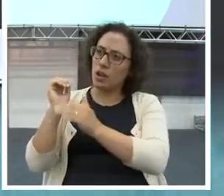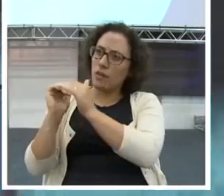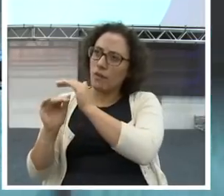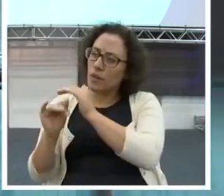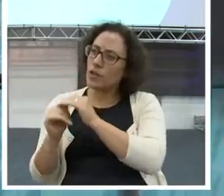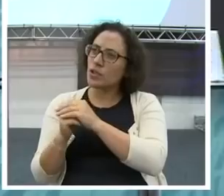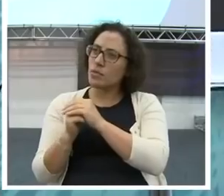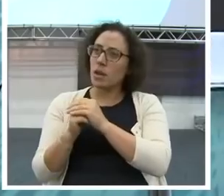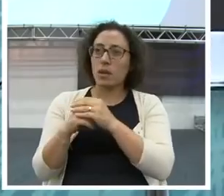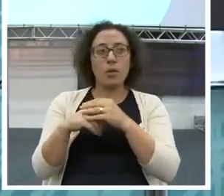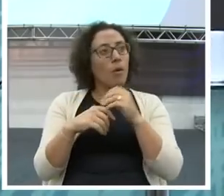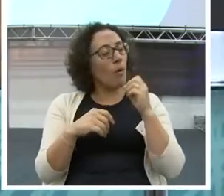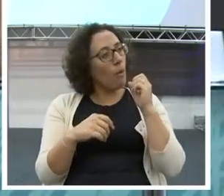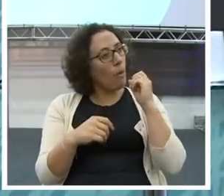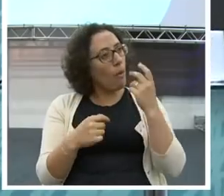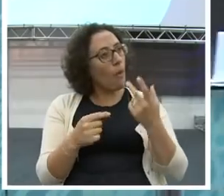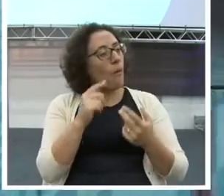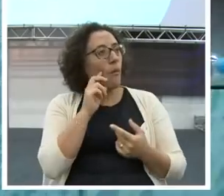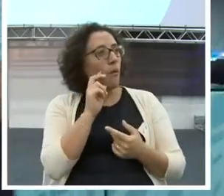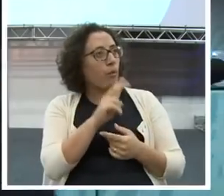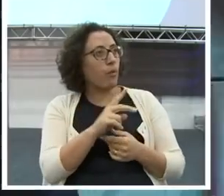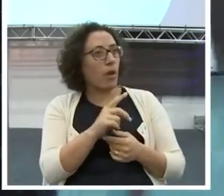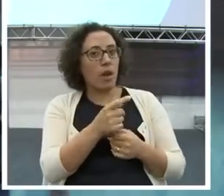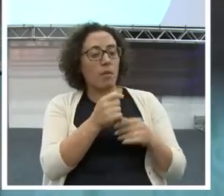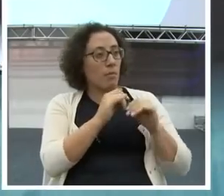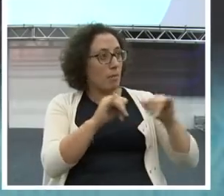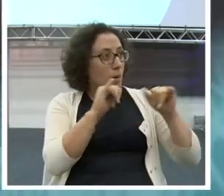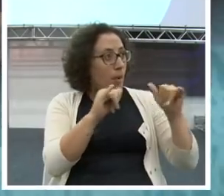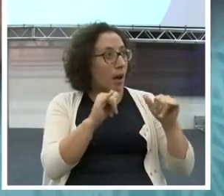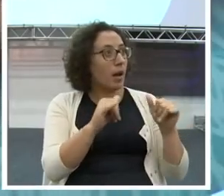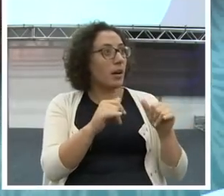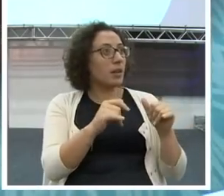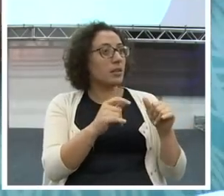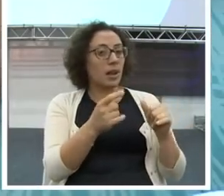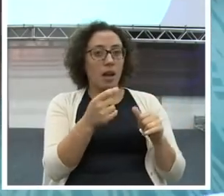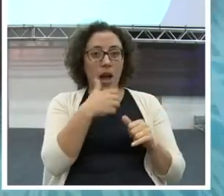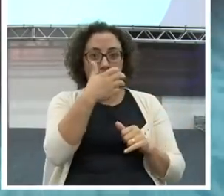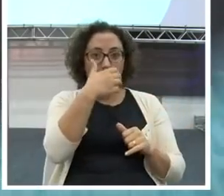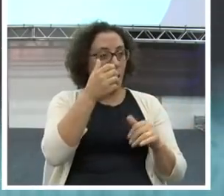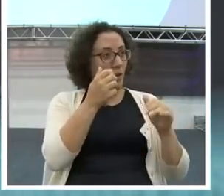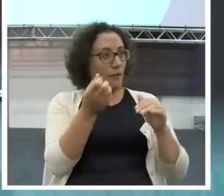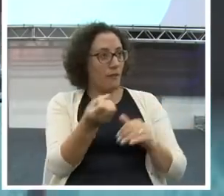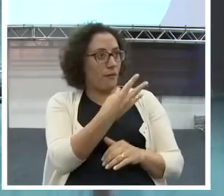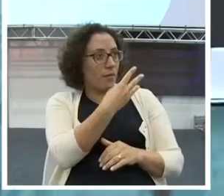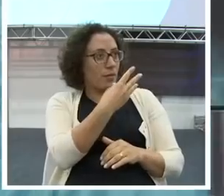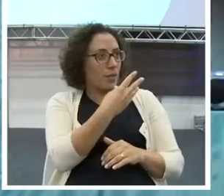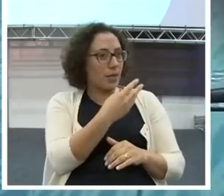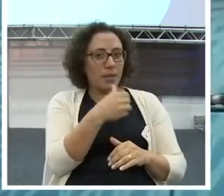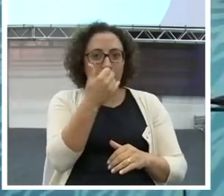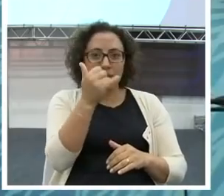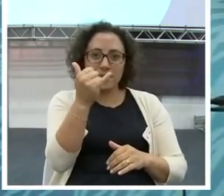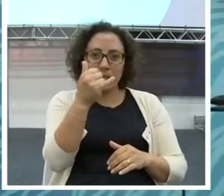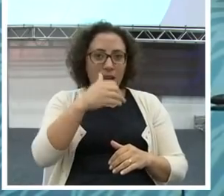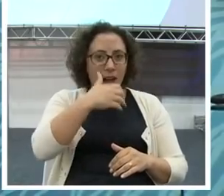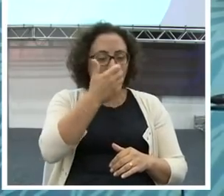do iPhone, você vai no iPhone e não na corretora. Então você quer ser rico, mas a sua escolha é outra.